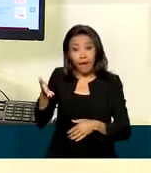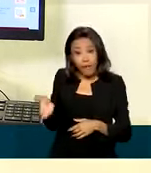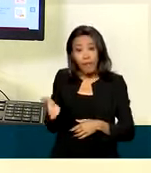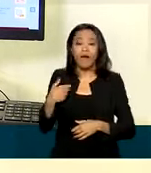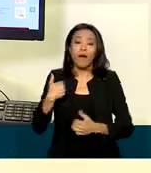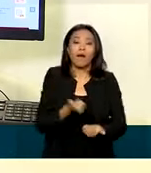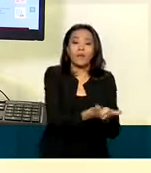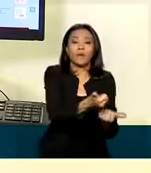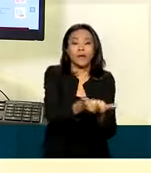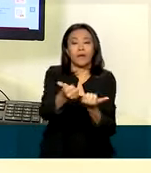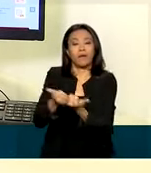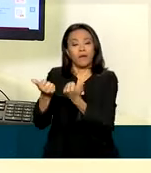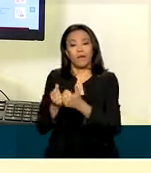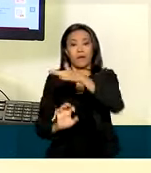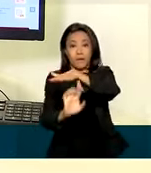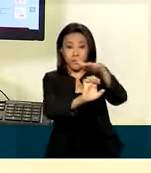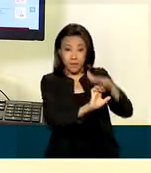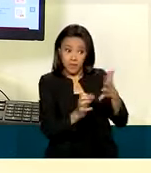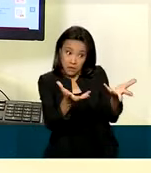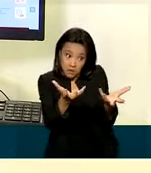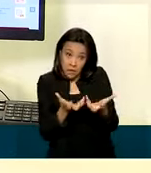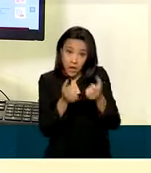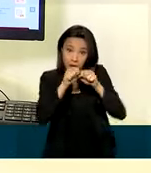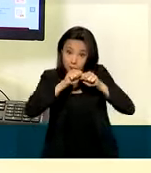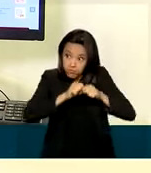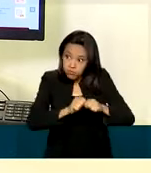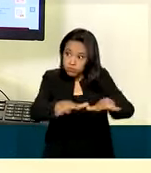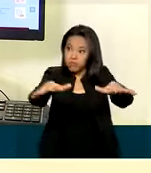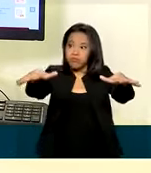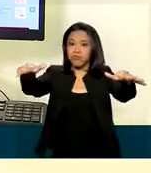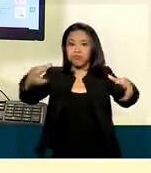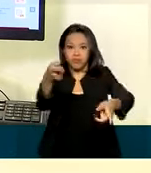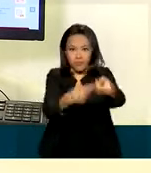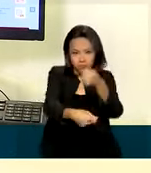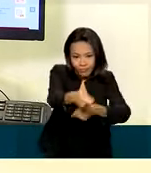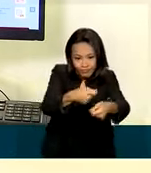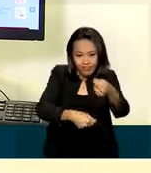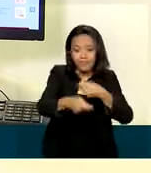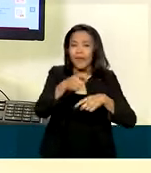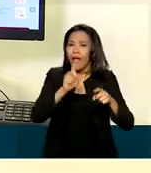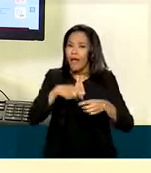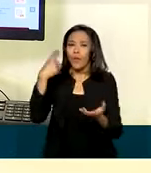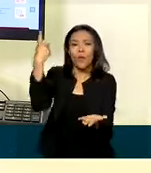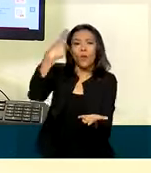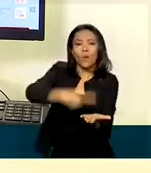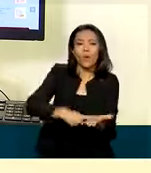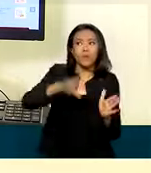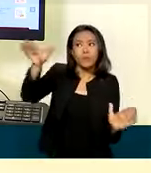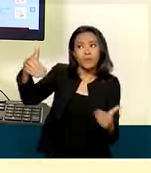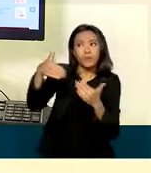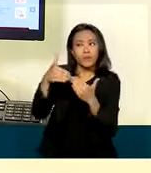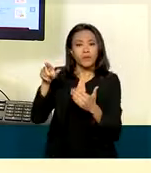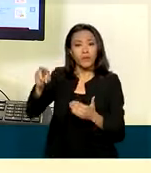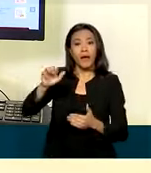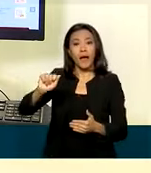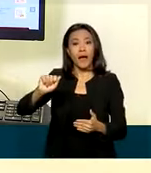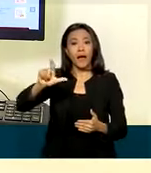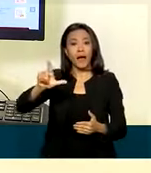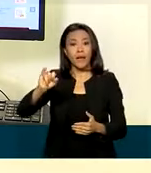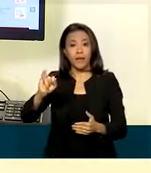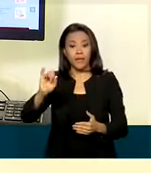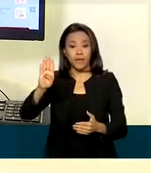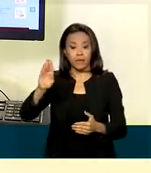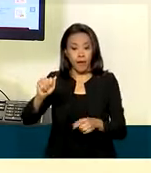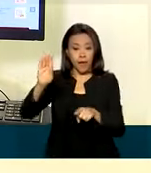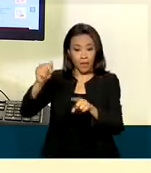apoiado as empresas que querem expandir os negócios. Uma das medidas é um acordo com o grupo chinês Alibaba, que está